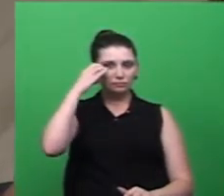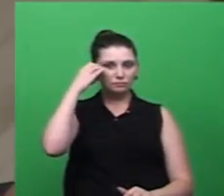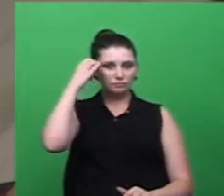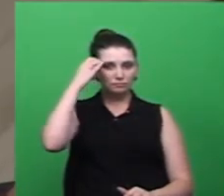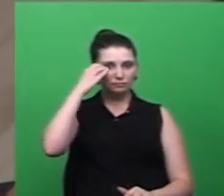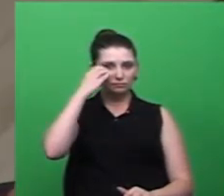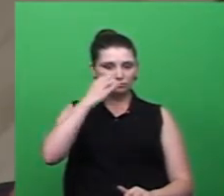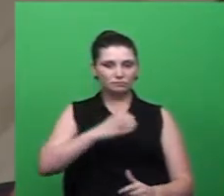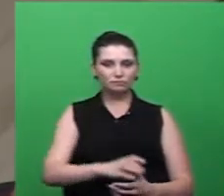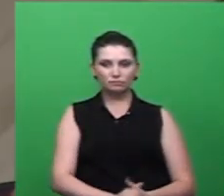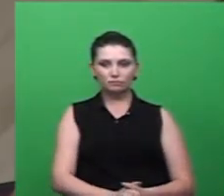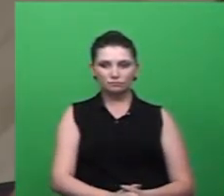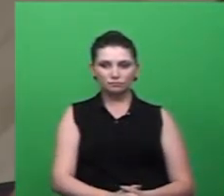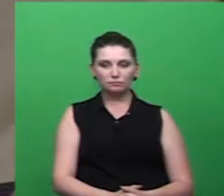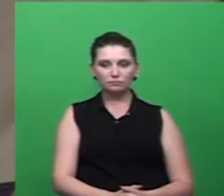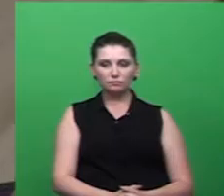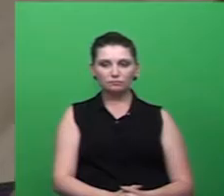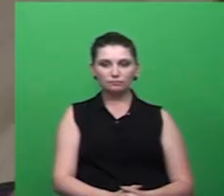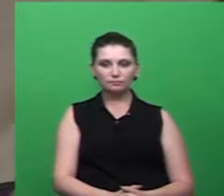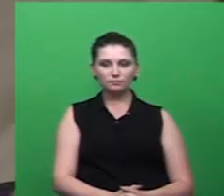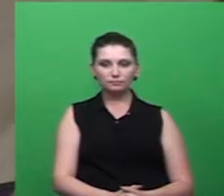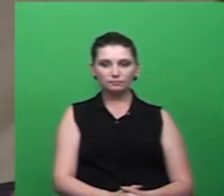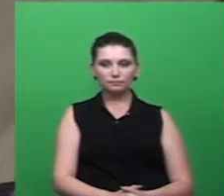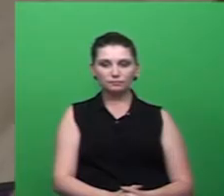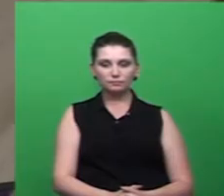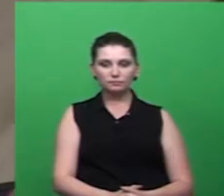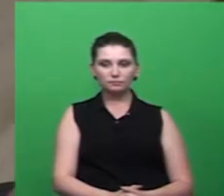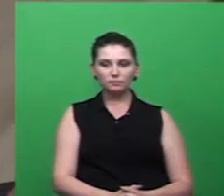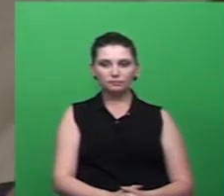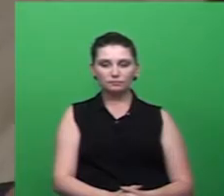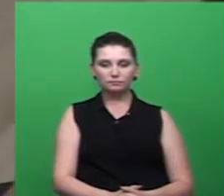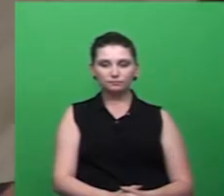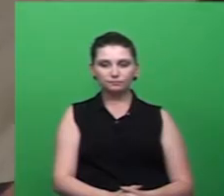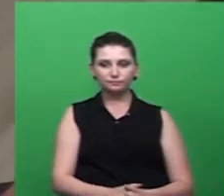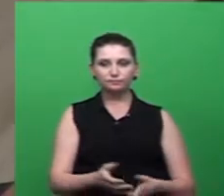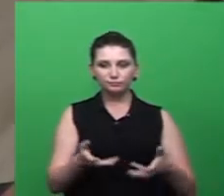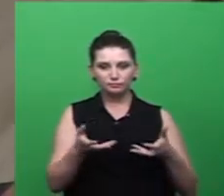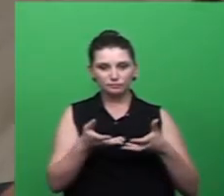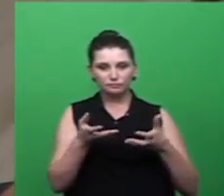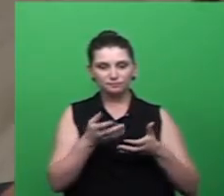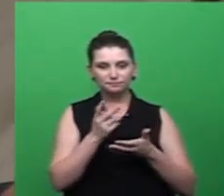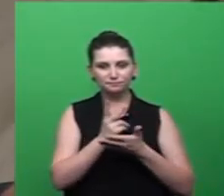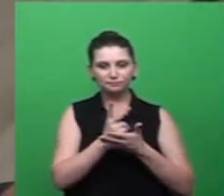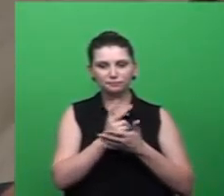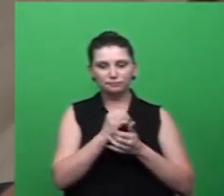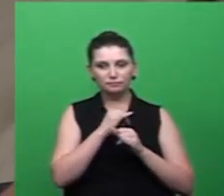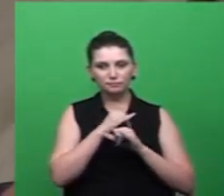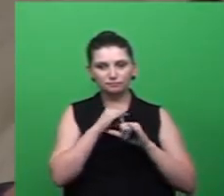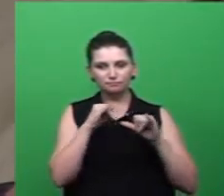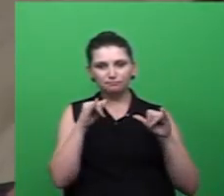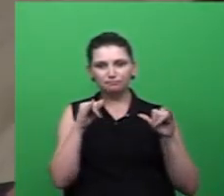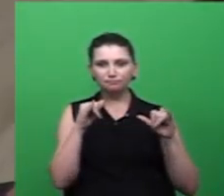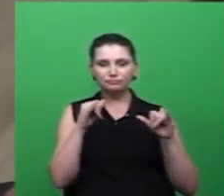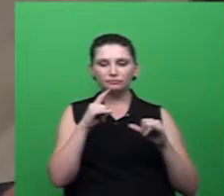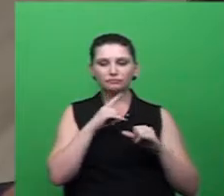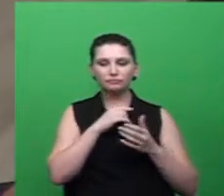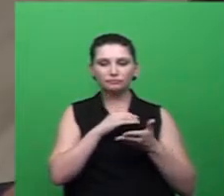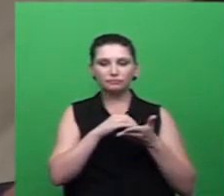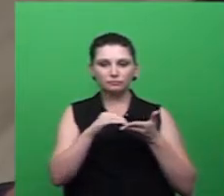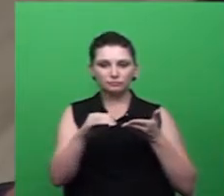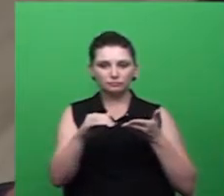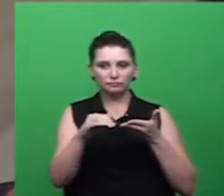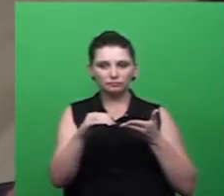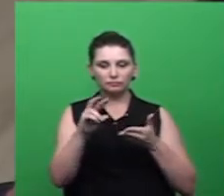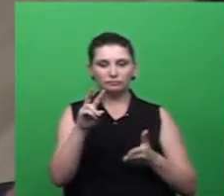nós. Com relação às questões de piscina, como cai muita denúncia, como bem colocou o secretário Vitor, cai muita